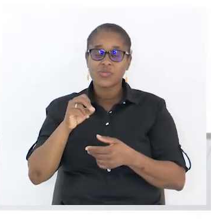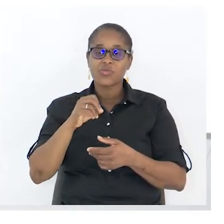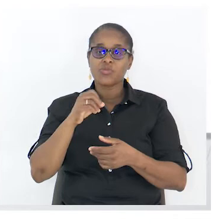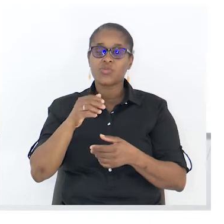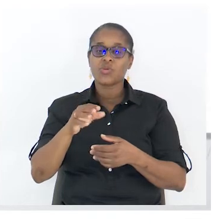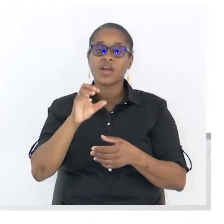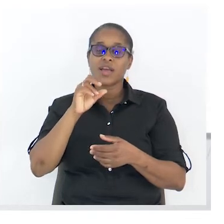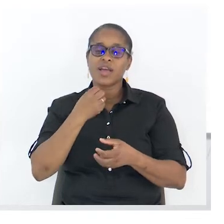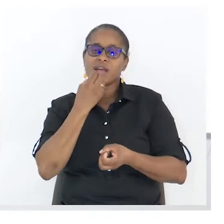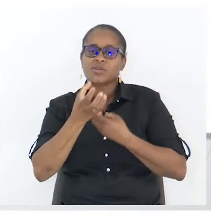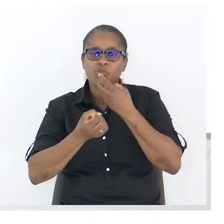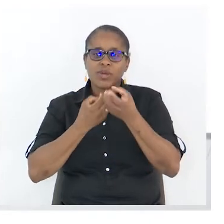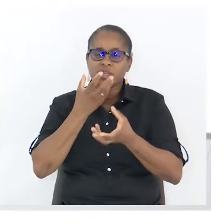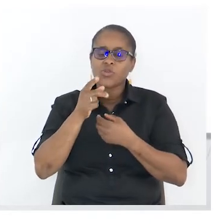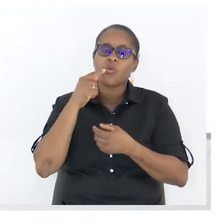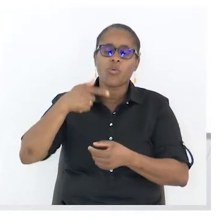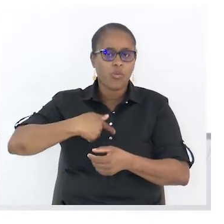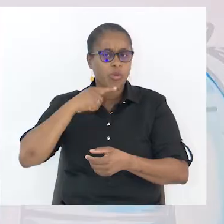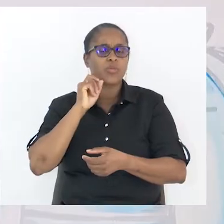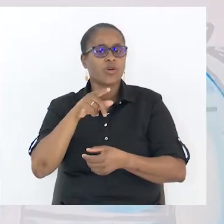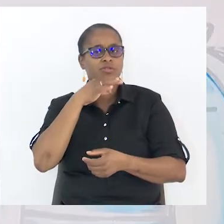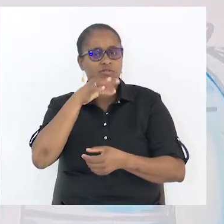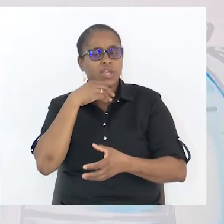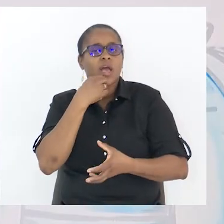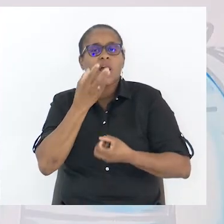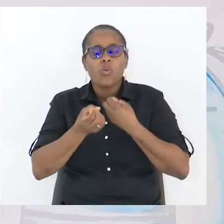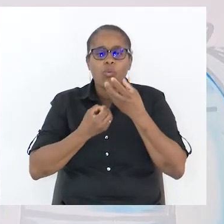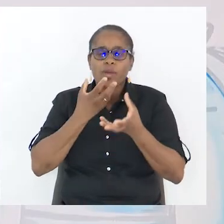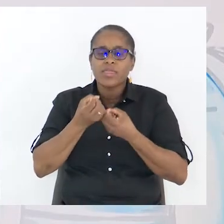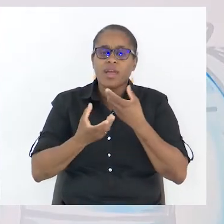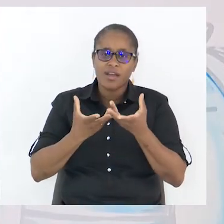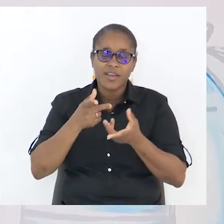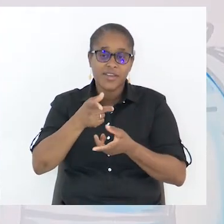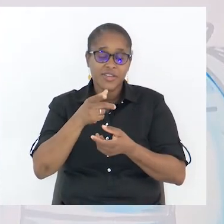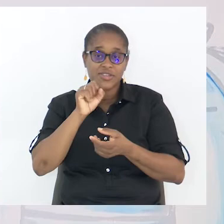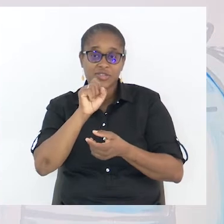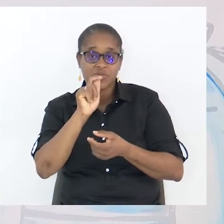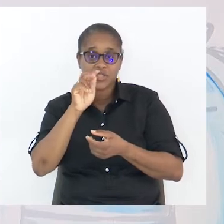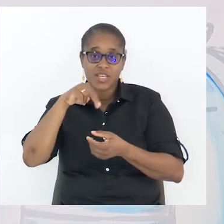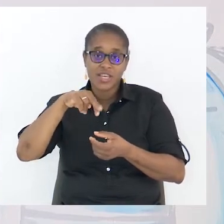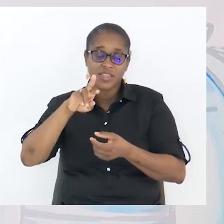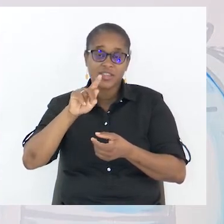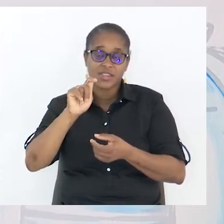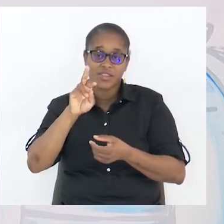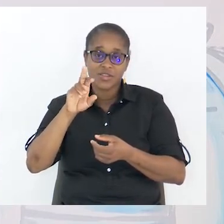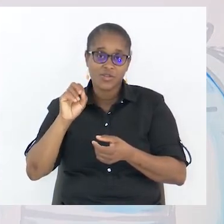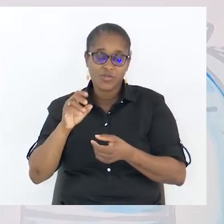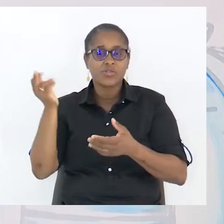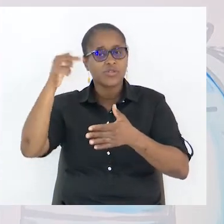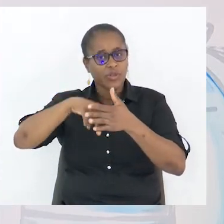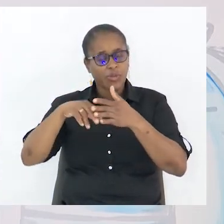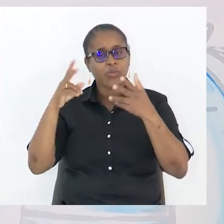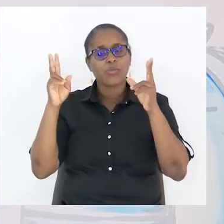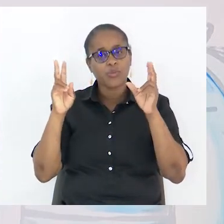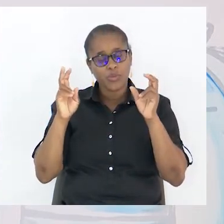ali, argumentar. Então, esse é um género que, dentro do conteúdo,